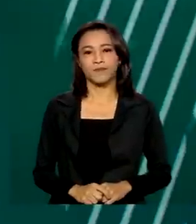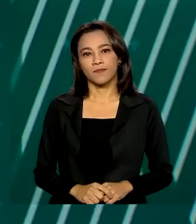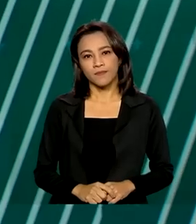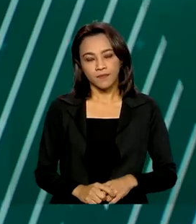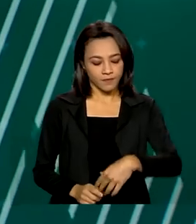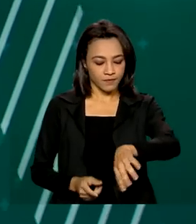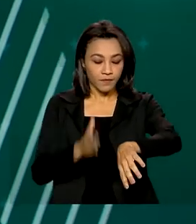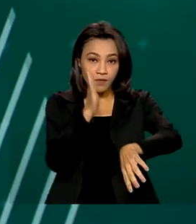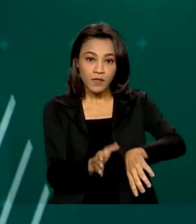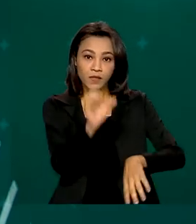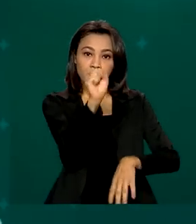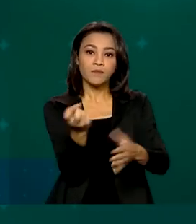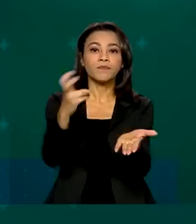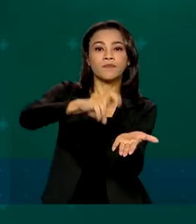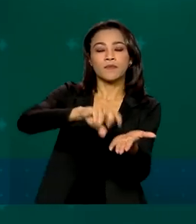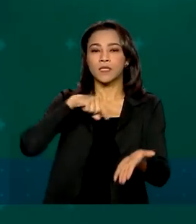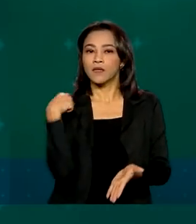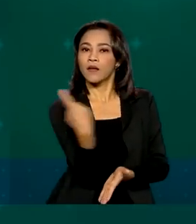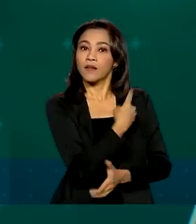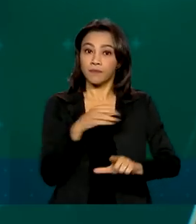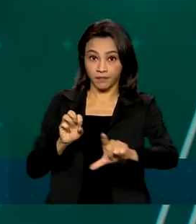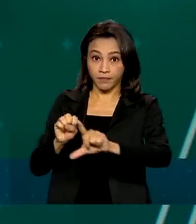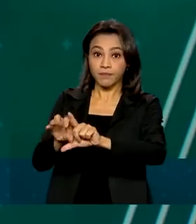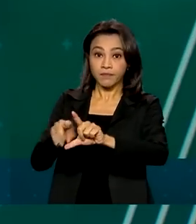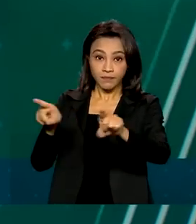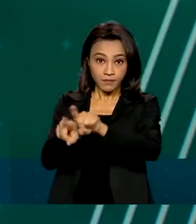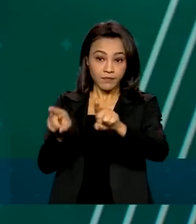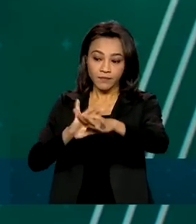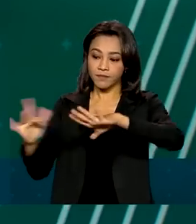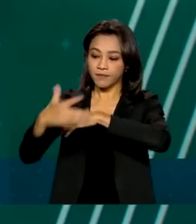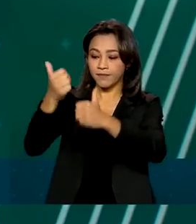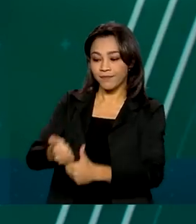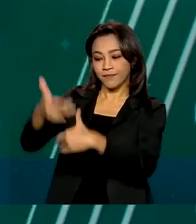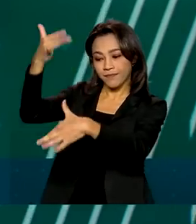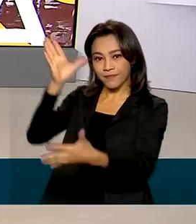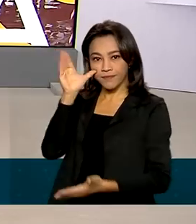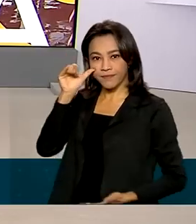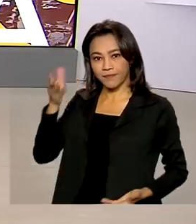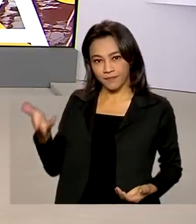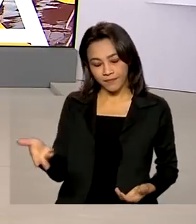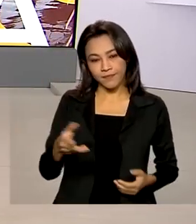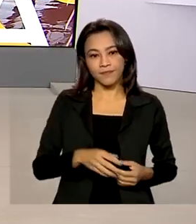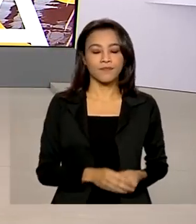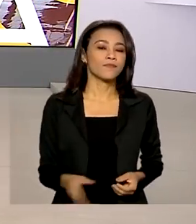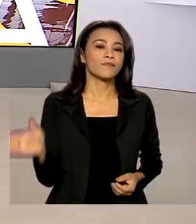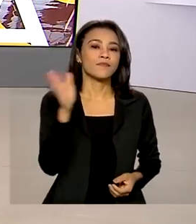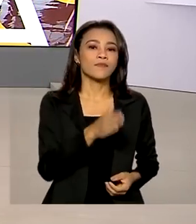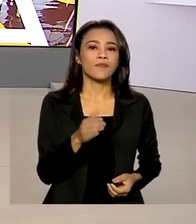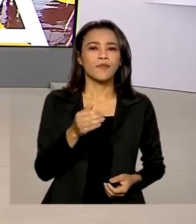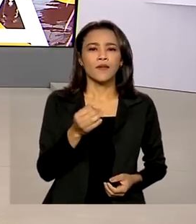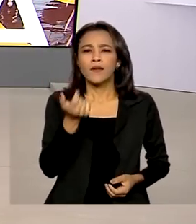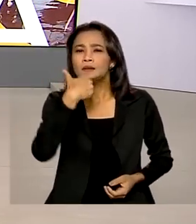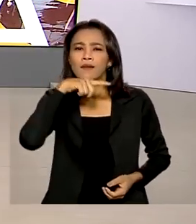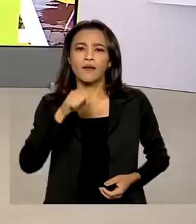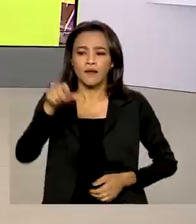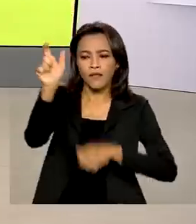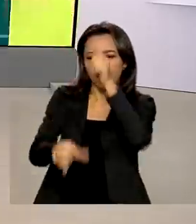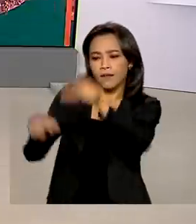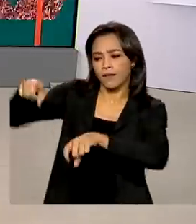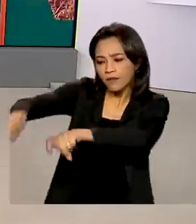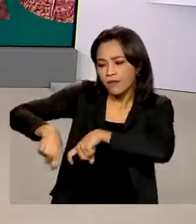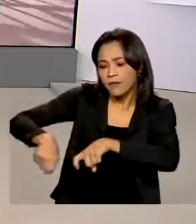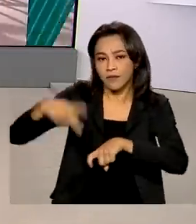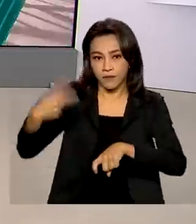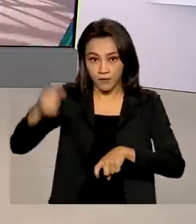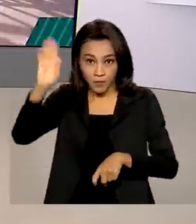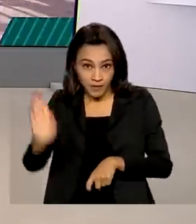São 8 horas da manhã, estamos ao vivo também pelas redes sociais. Os produtores rurais brasileiros